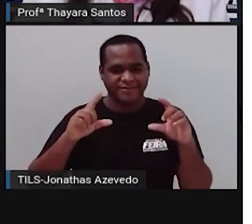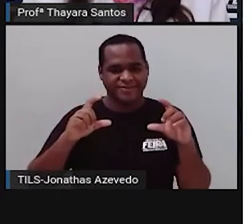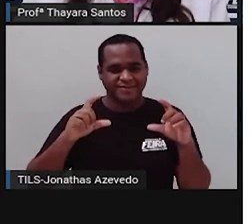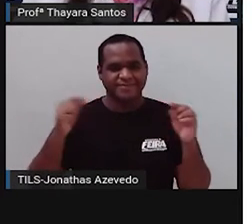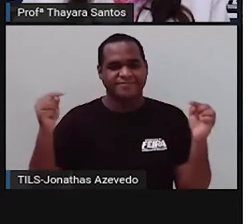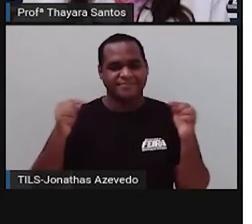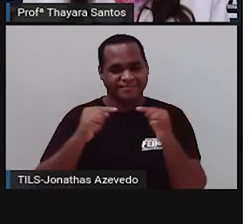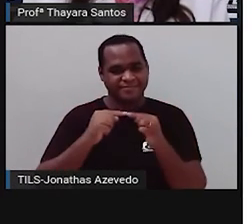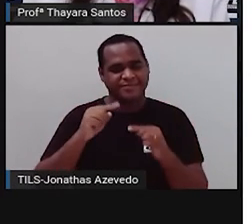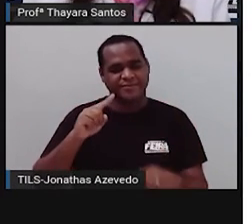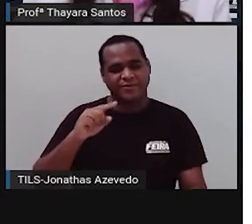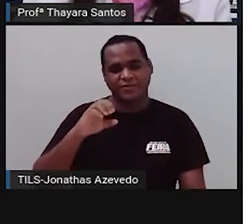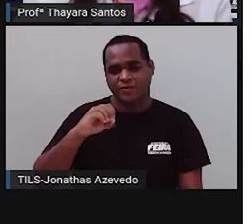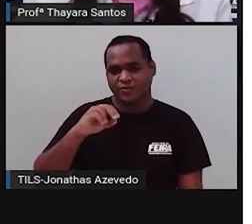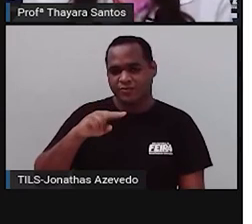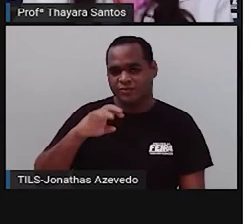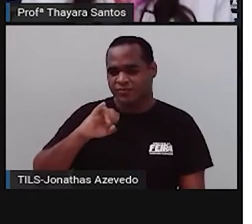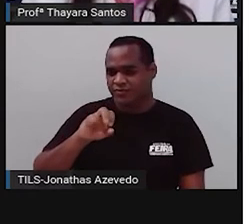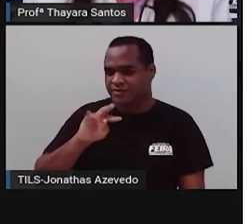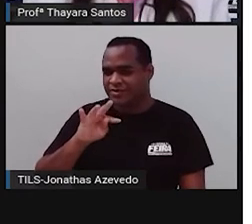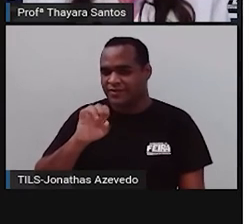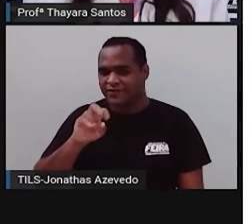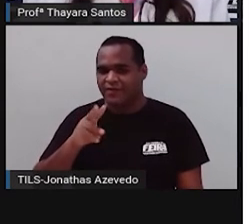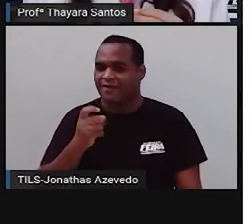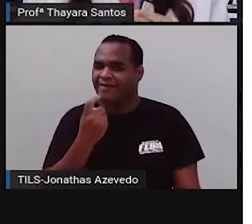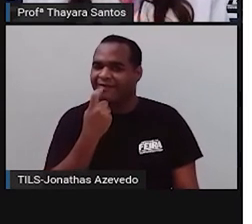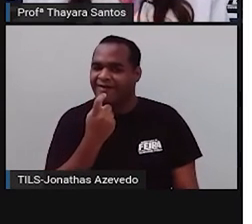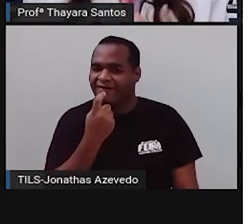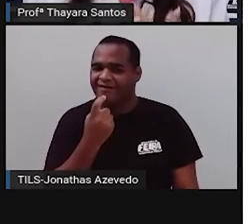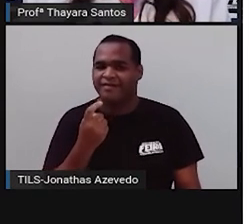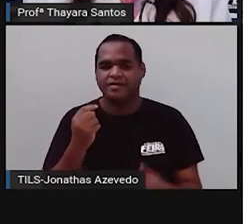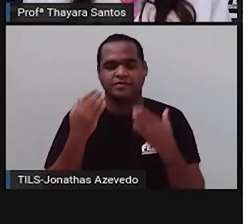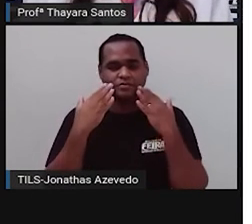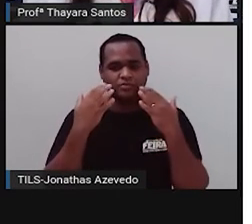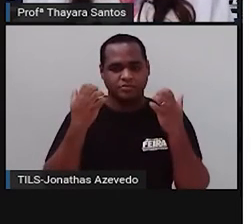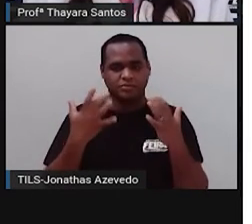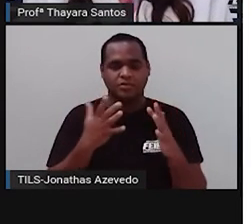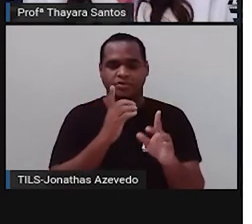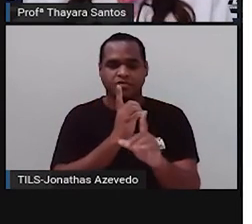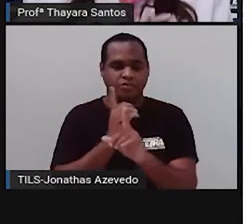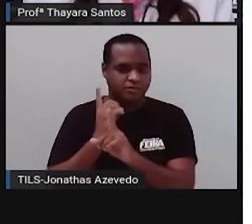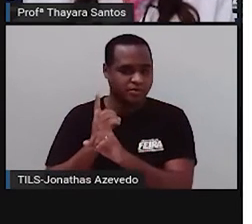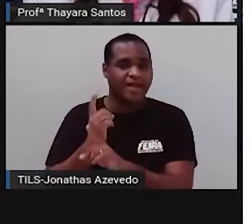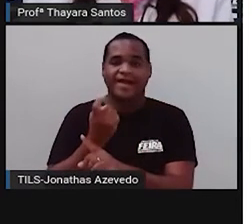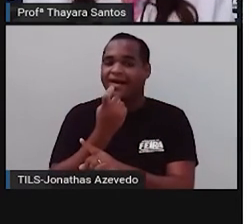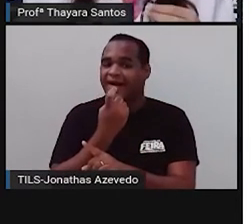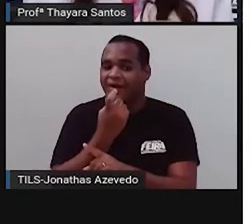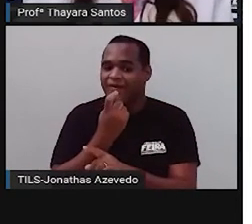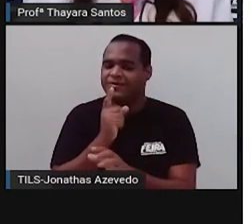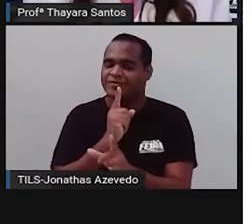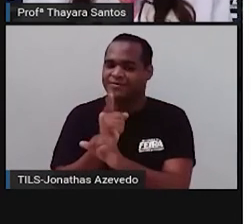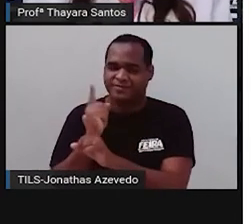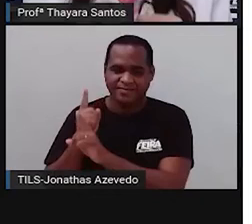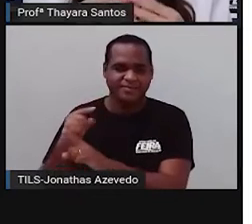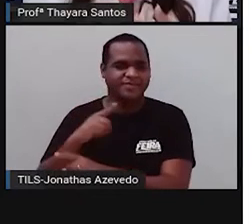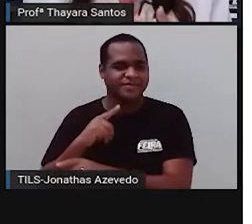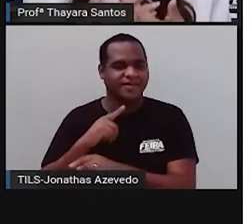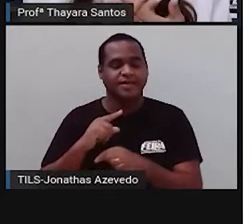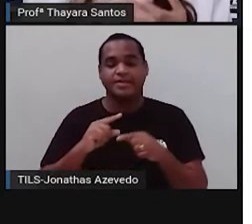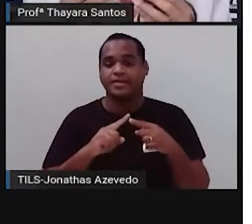foi o tecido conjuntivo ósseo. A característica dele é que ele é encontrado nos ossos, ele é